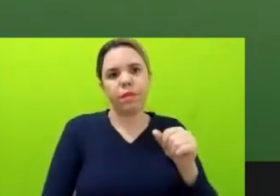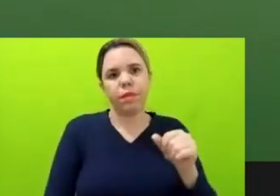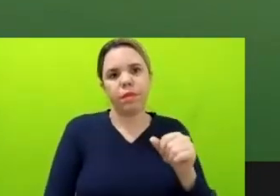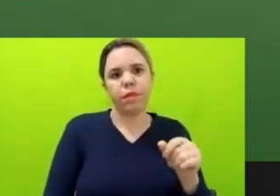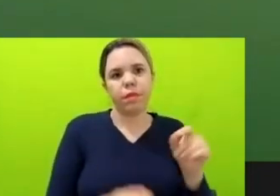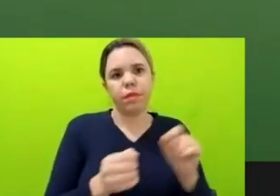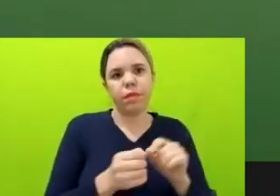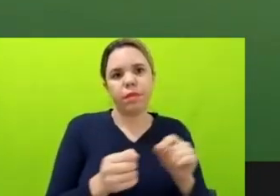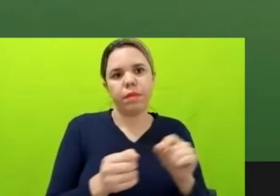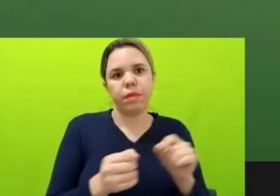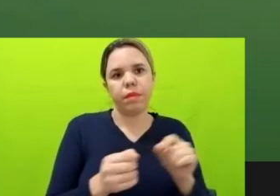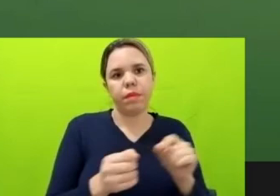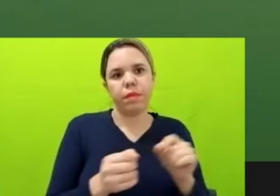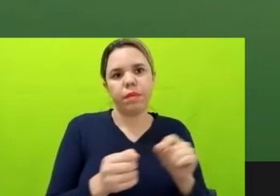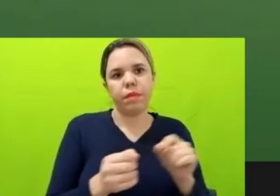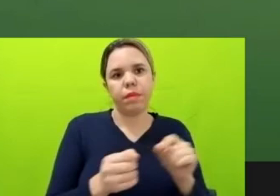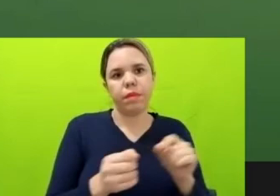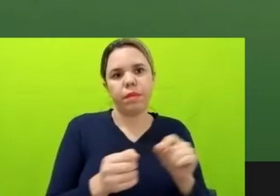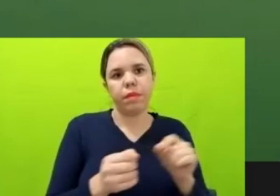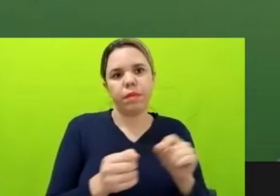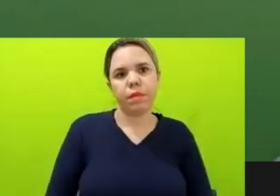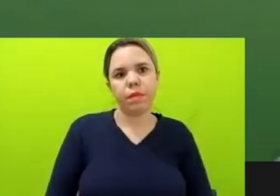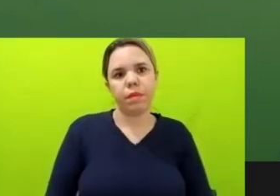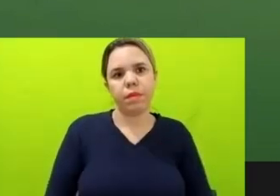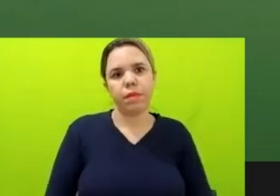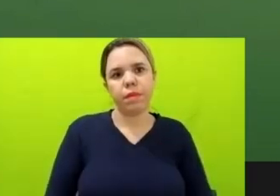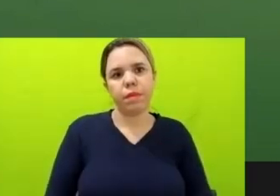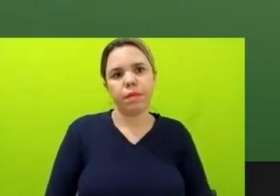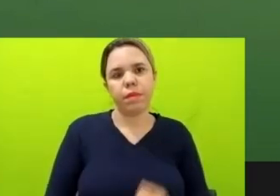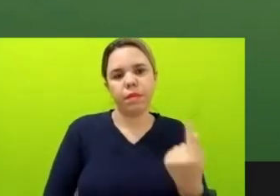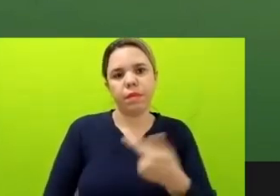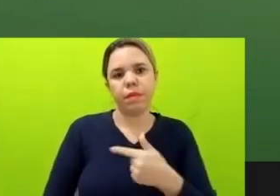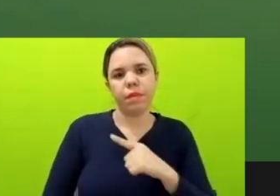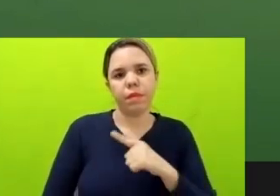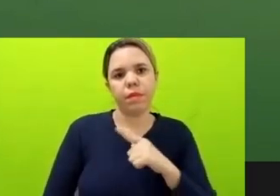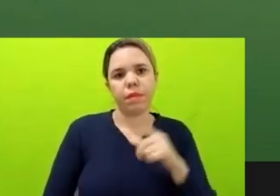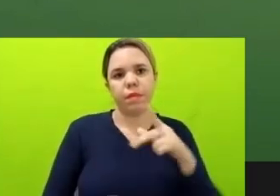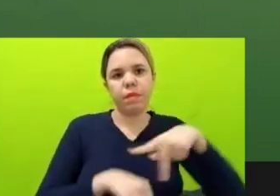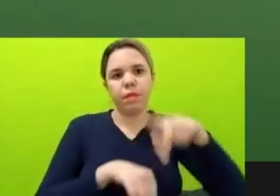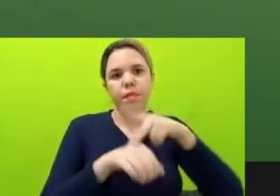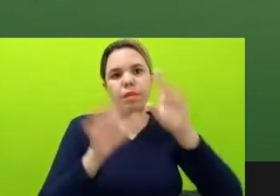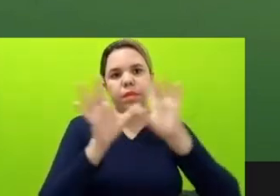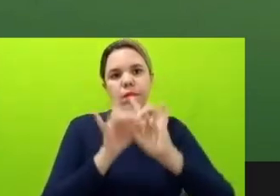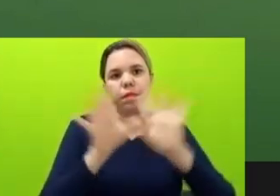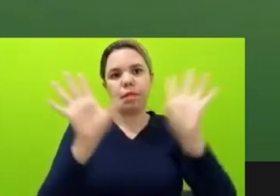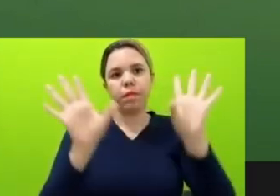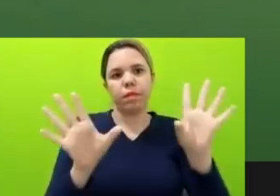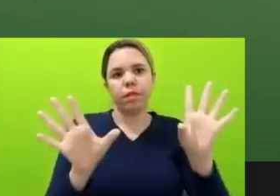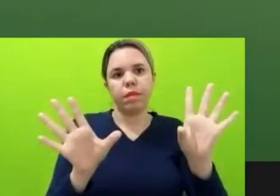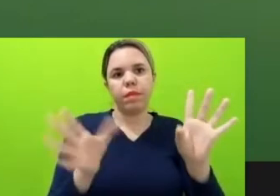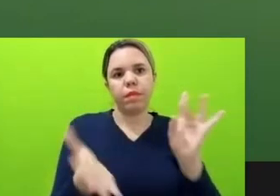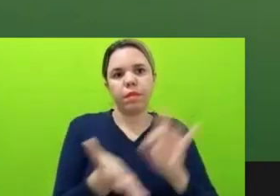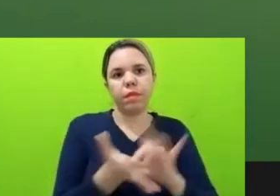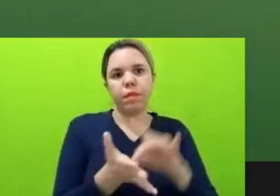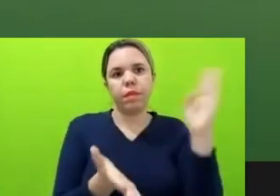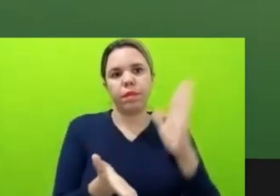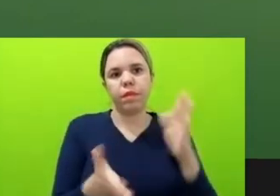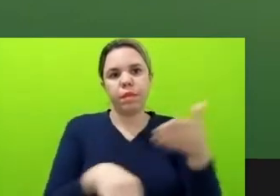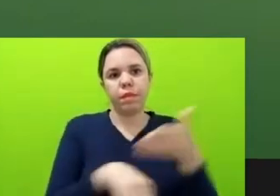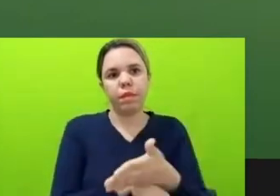para a gente ter um país democrático de fato. Porque, senão, o Brasil vai entrar numa situação muito grave. Já está grave, né?